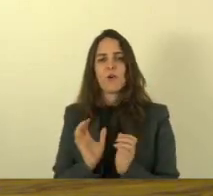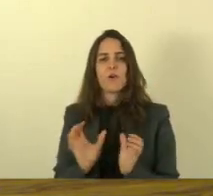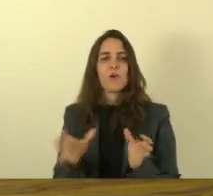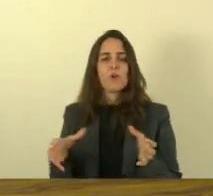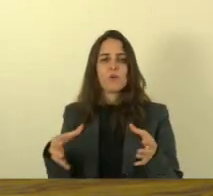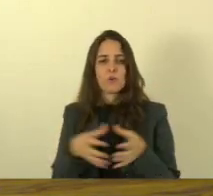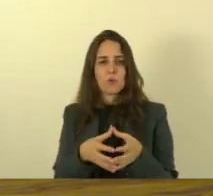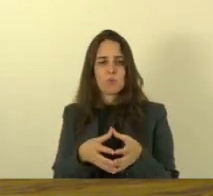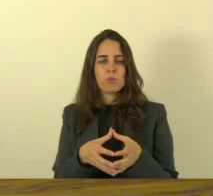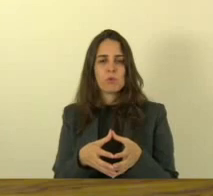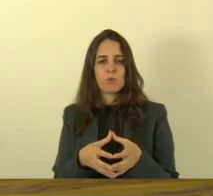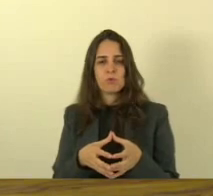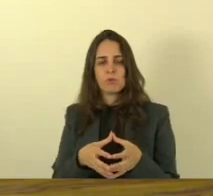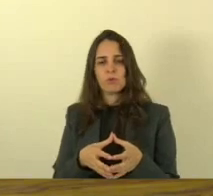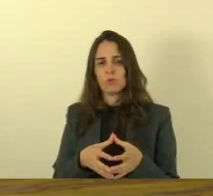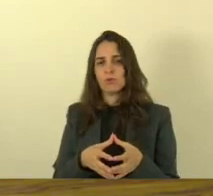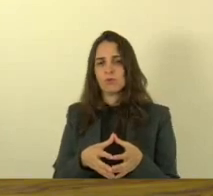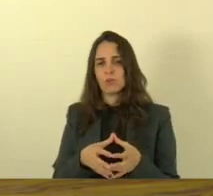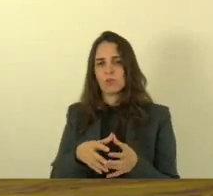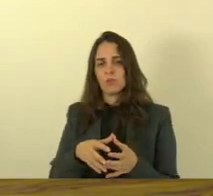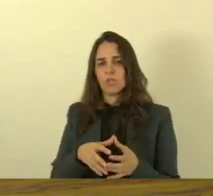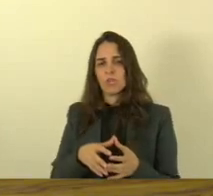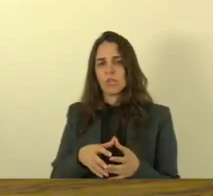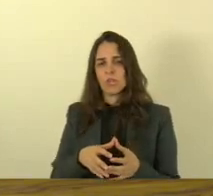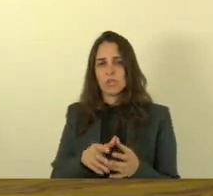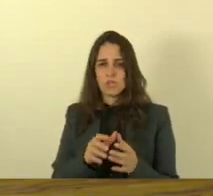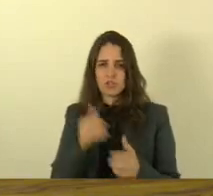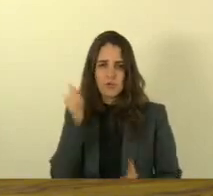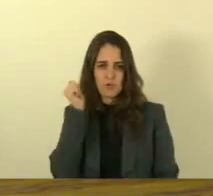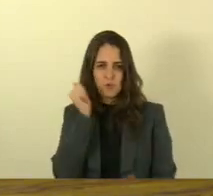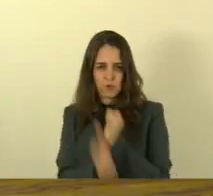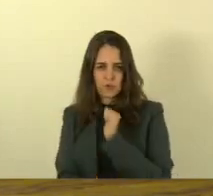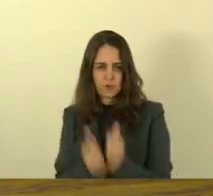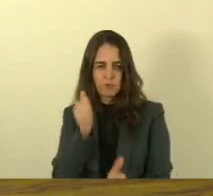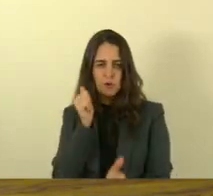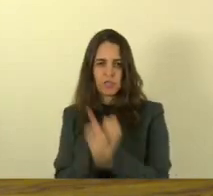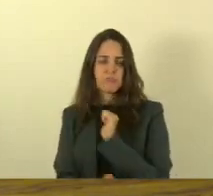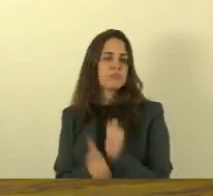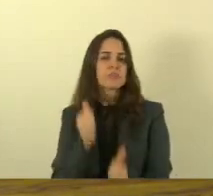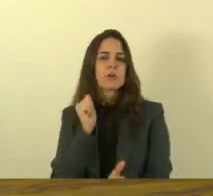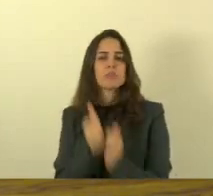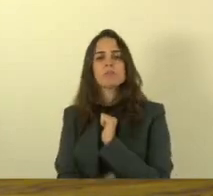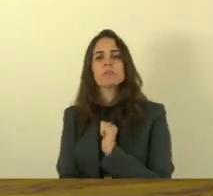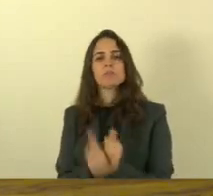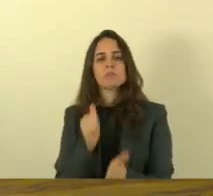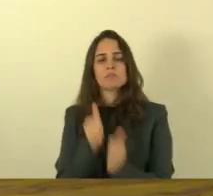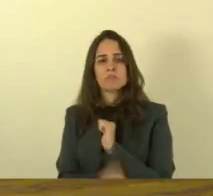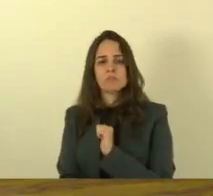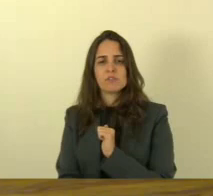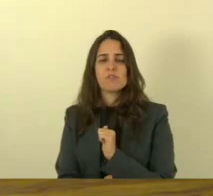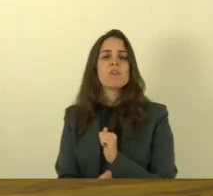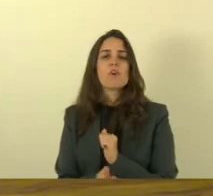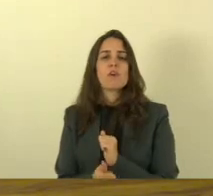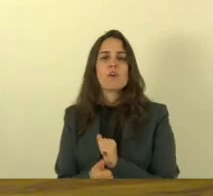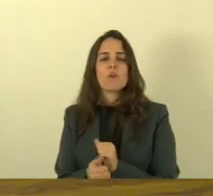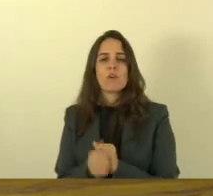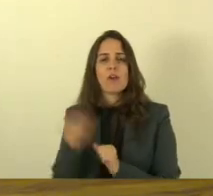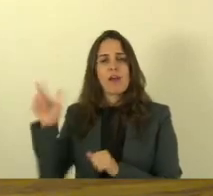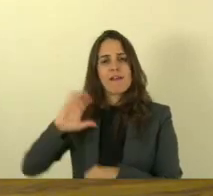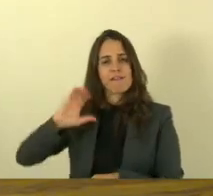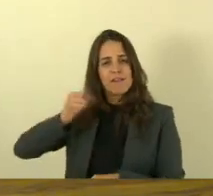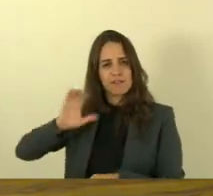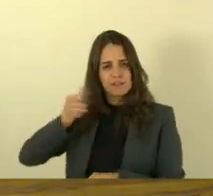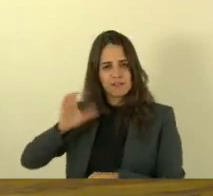ferroviária clube que eu venho acompanhando desde criança que nasceu no município de Cariacica mais